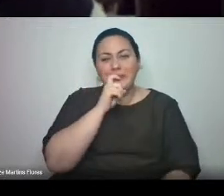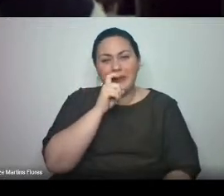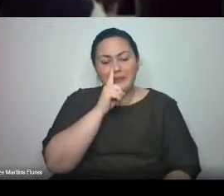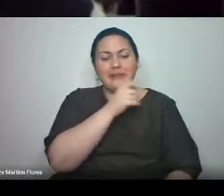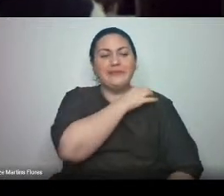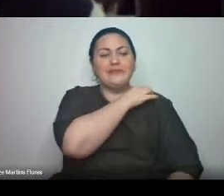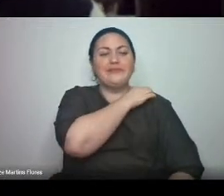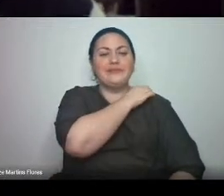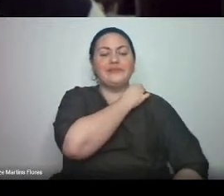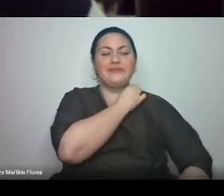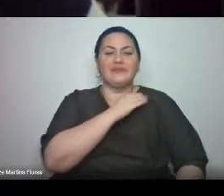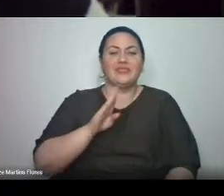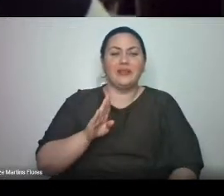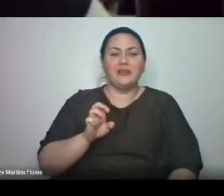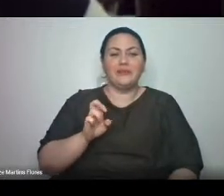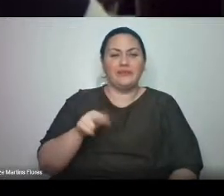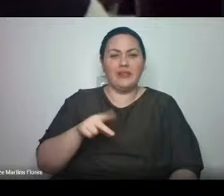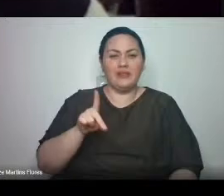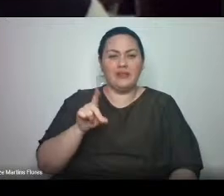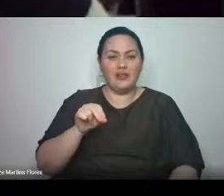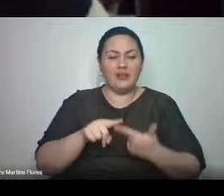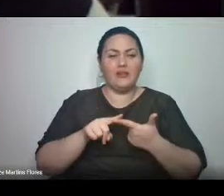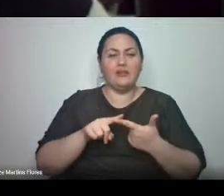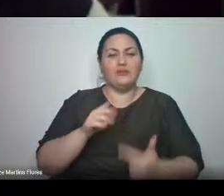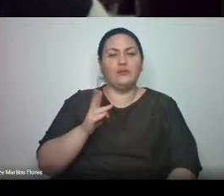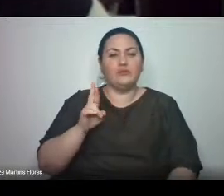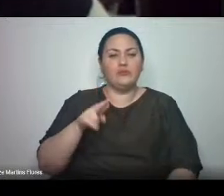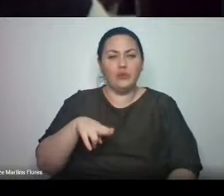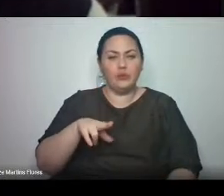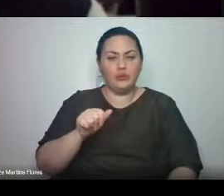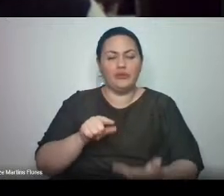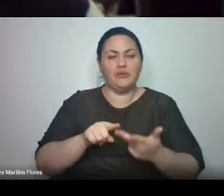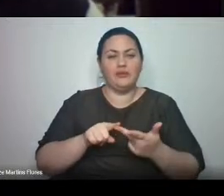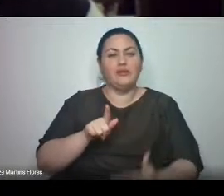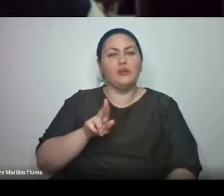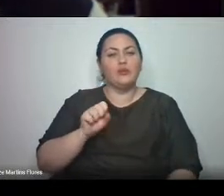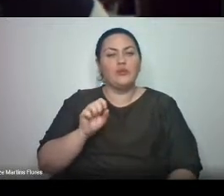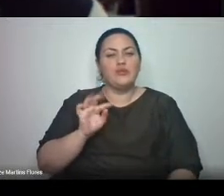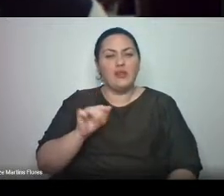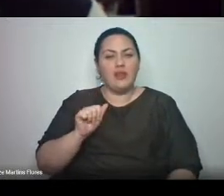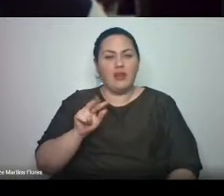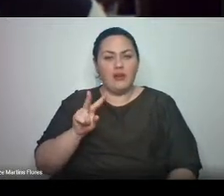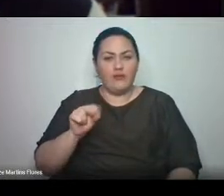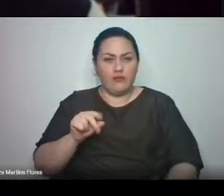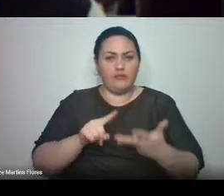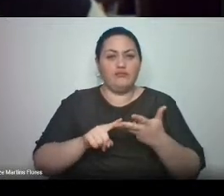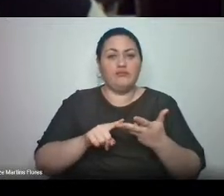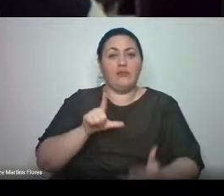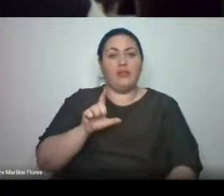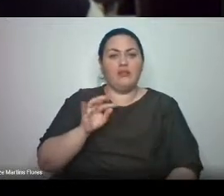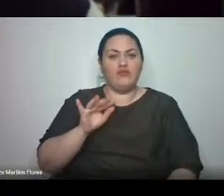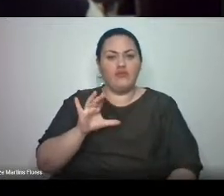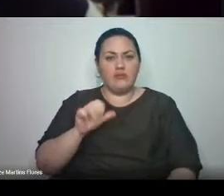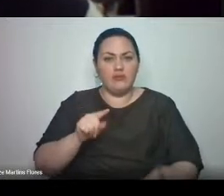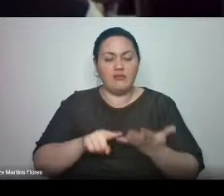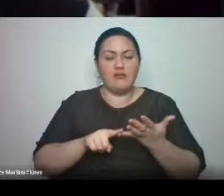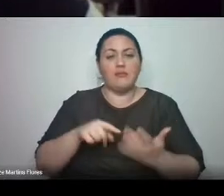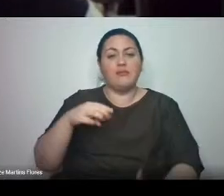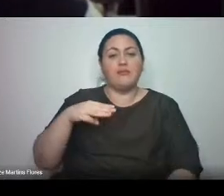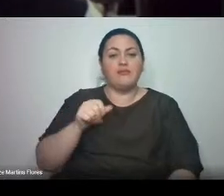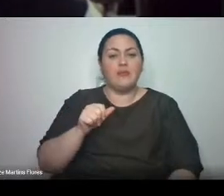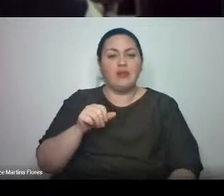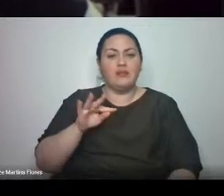Bernardo, Bruna, Gustavo, Leandro, Letícia e Matheus. Quero agradecer aos seus pais. Queridos pais, seus filhos são luz,